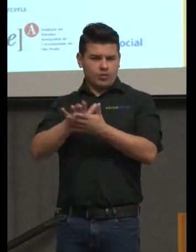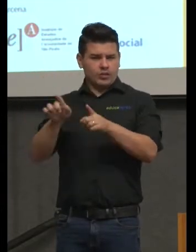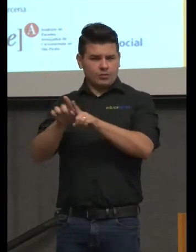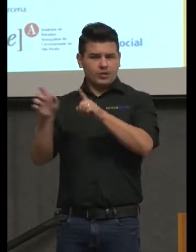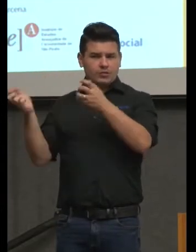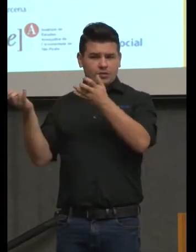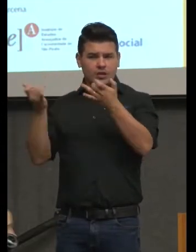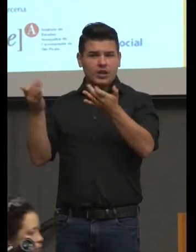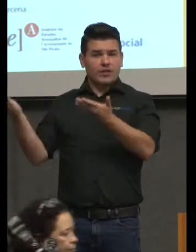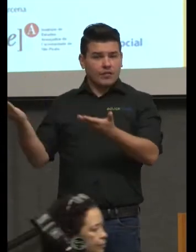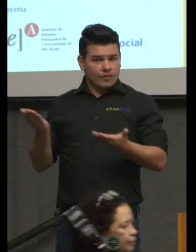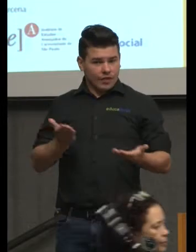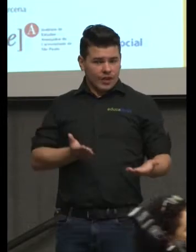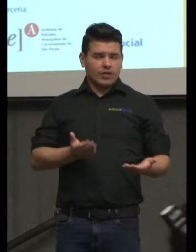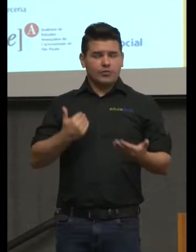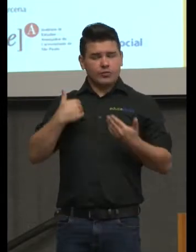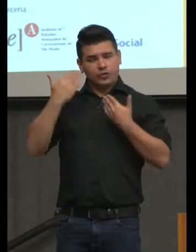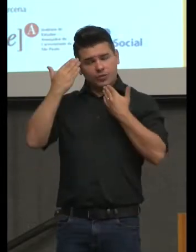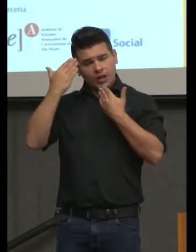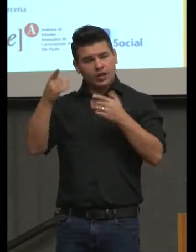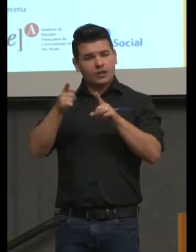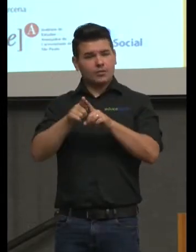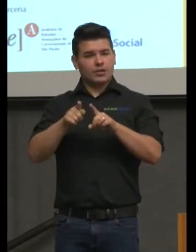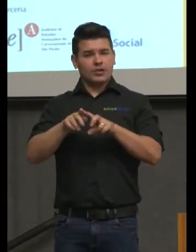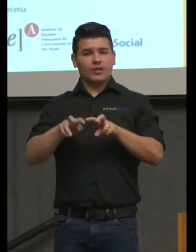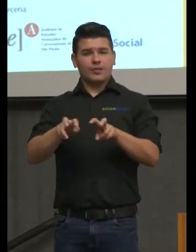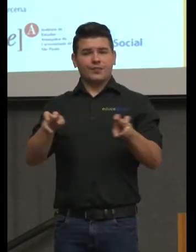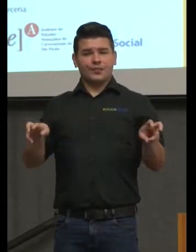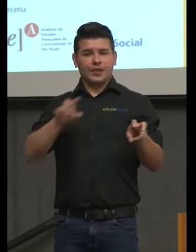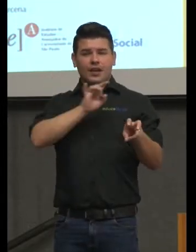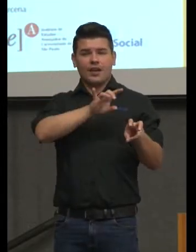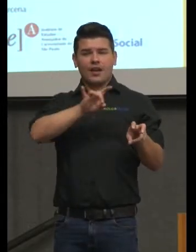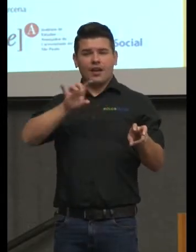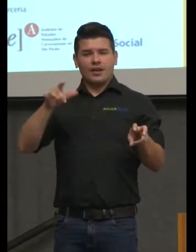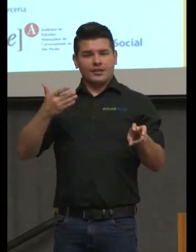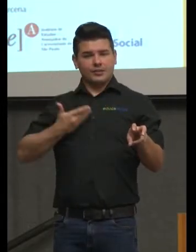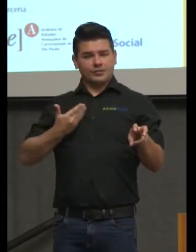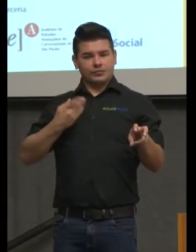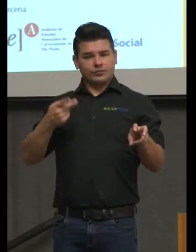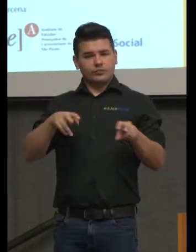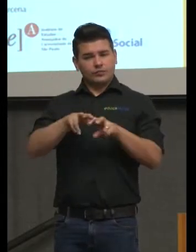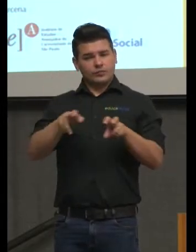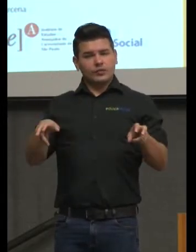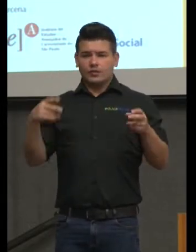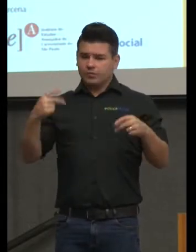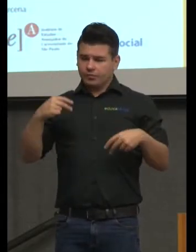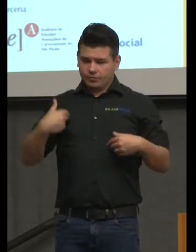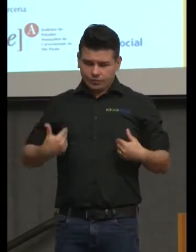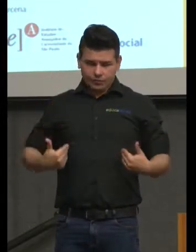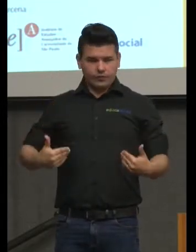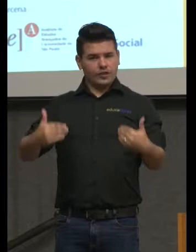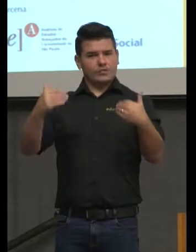aos demais colegas da mesa, que já foram nominados, e bola para frente.